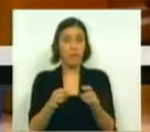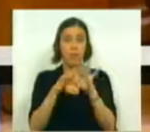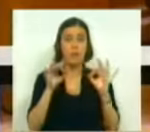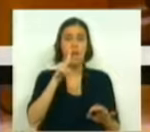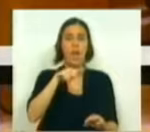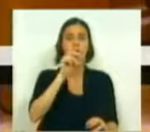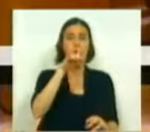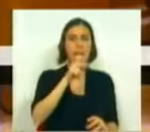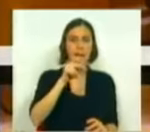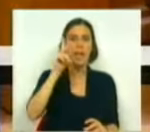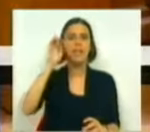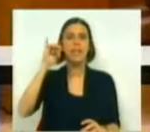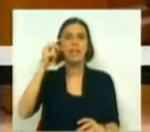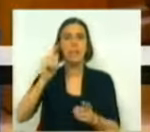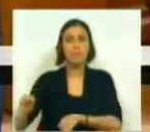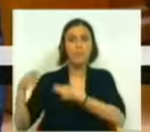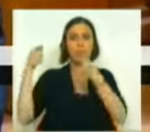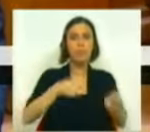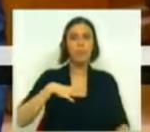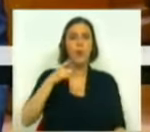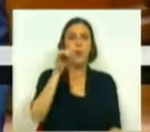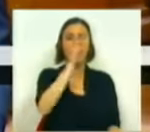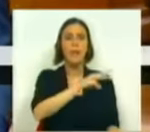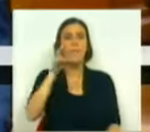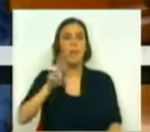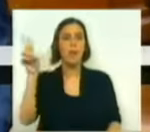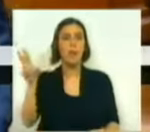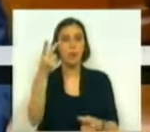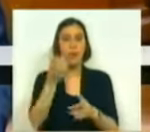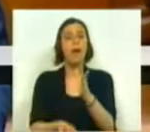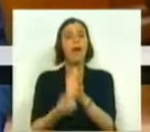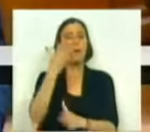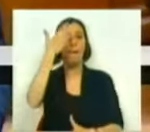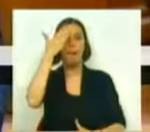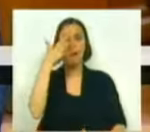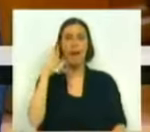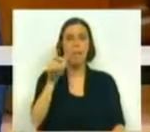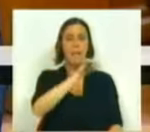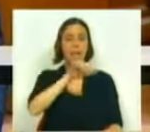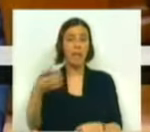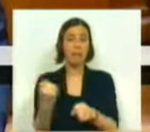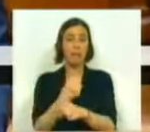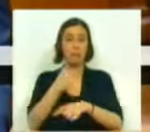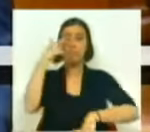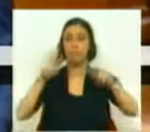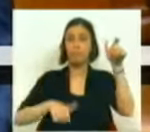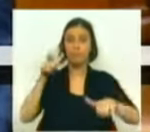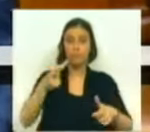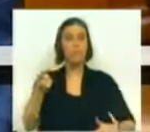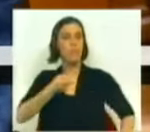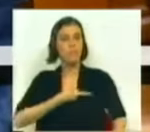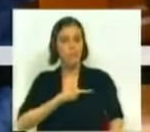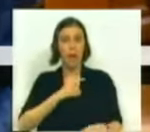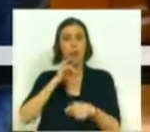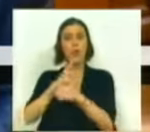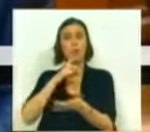Nokia Siemens, que vai investir em Portugal 90 milhões de euros e prevê a criação de 1.500 postos de trabalho, temos,